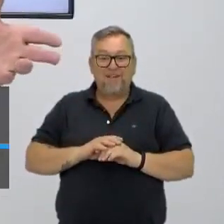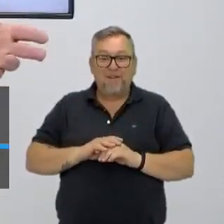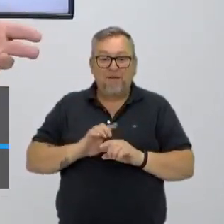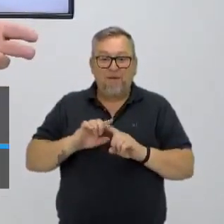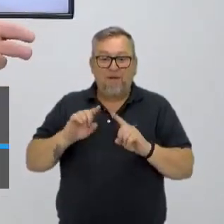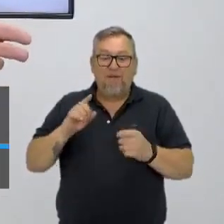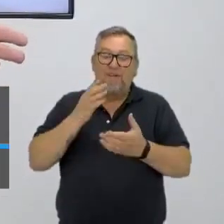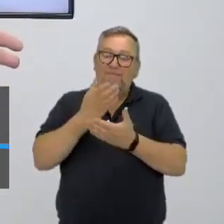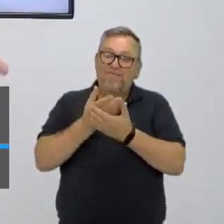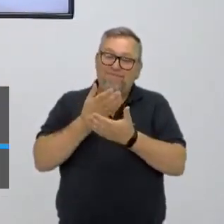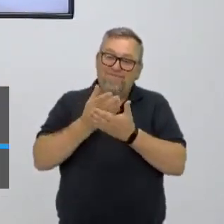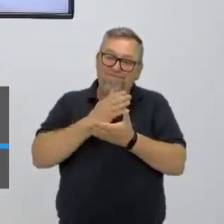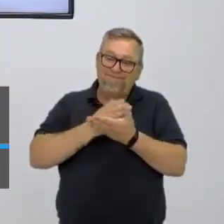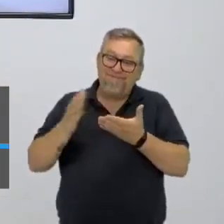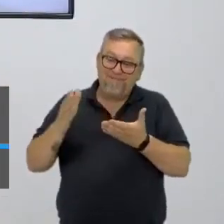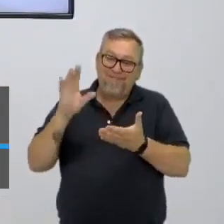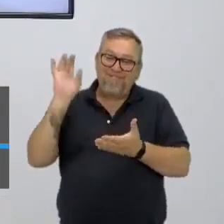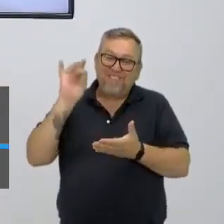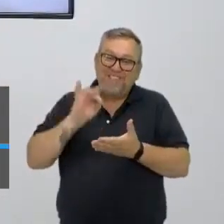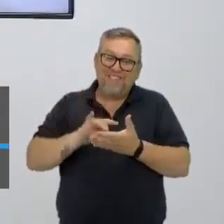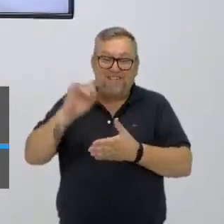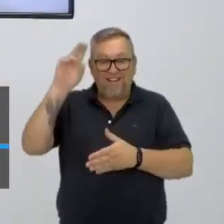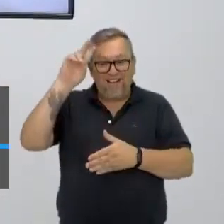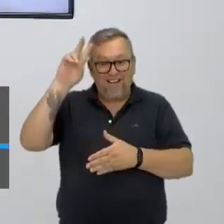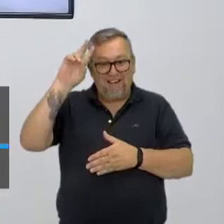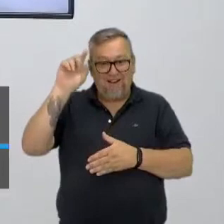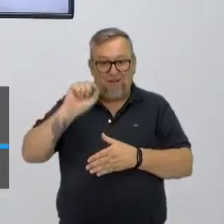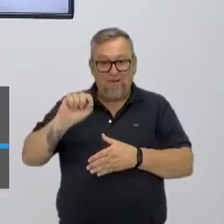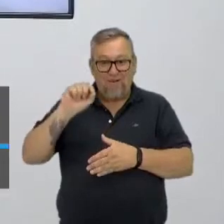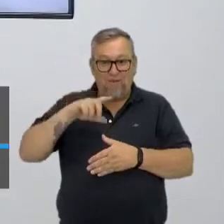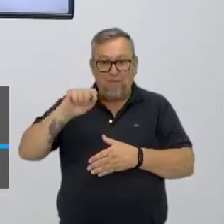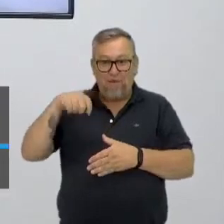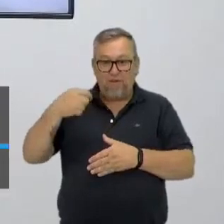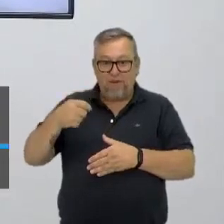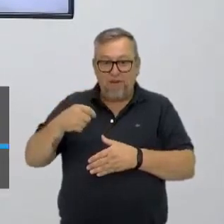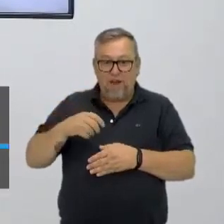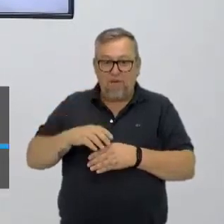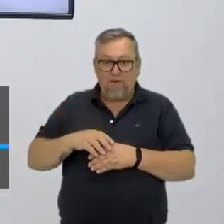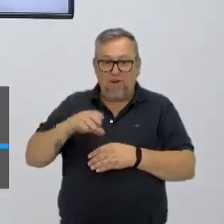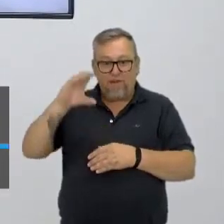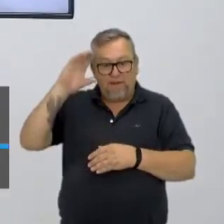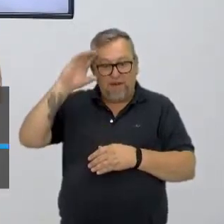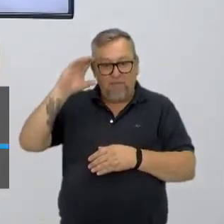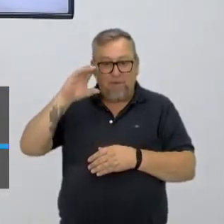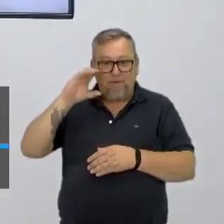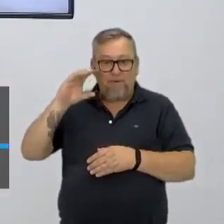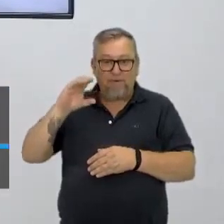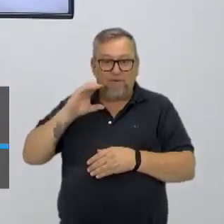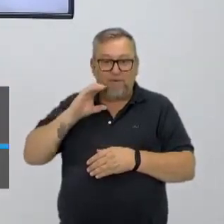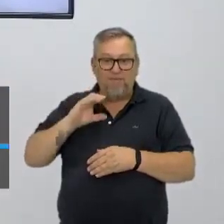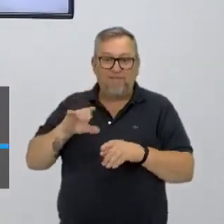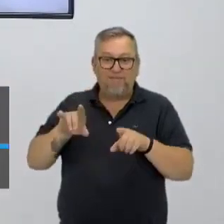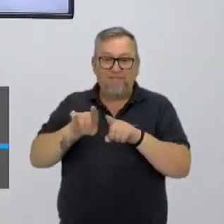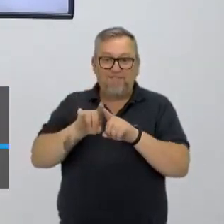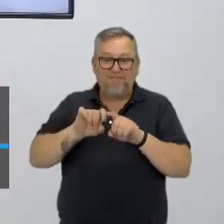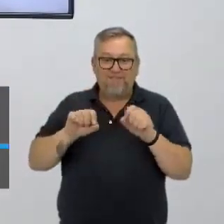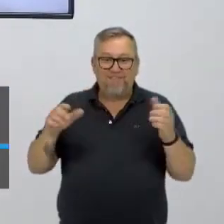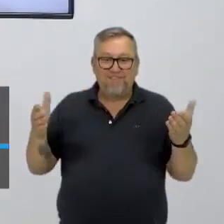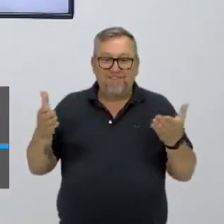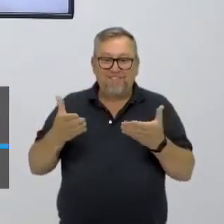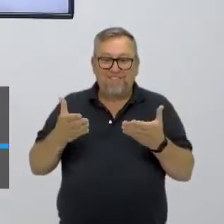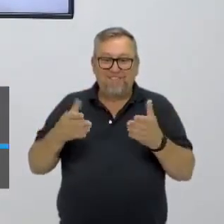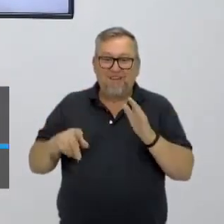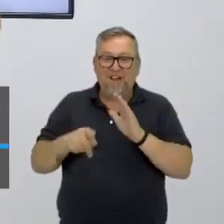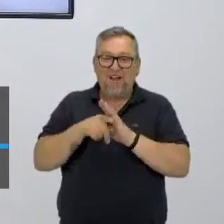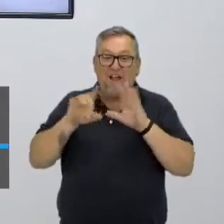Oficialmente a aula começou, então, lembrando, meu símbolo é esse daqui, ó, magno e tal. E hoje, diretamente